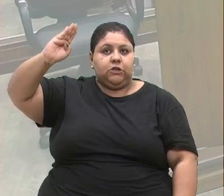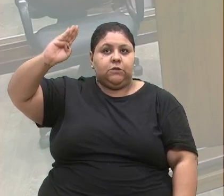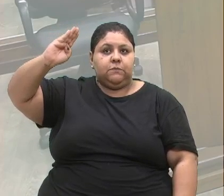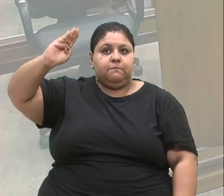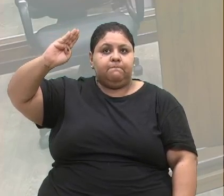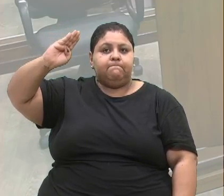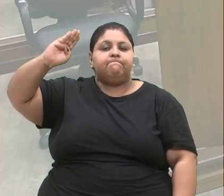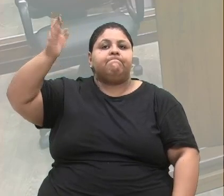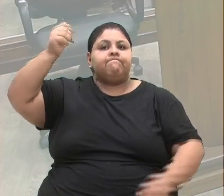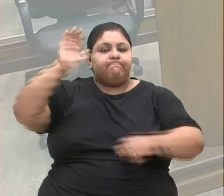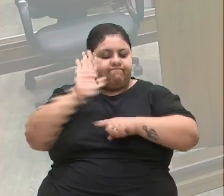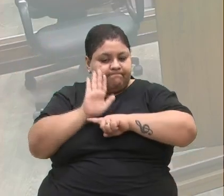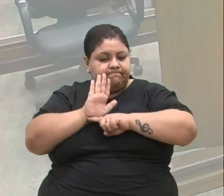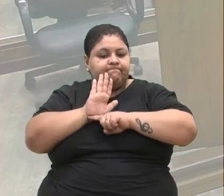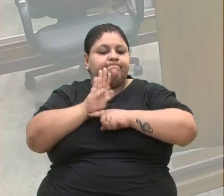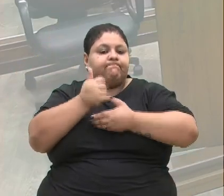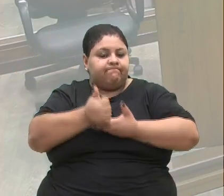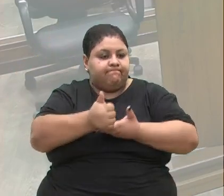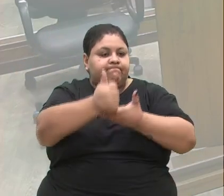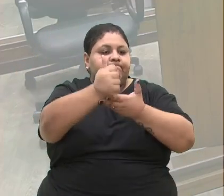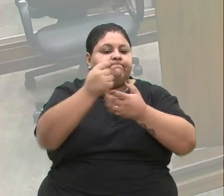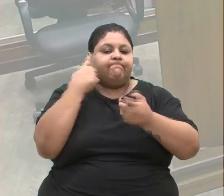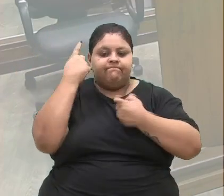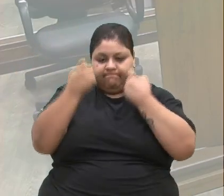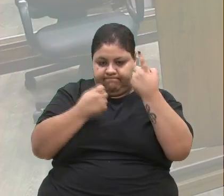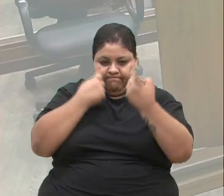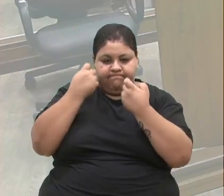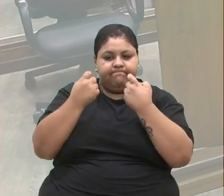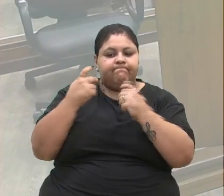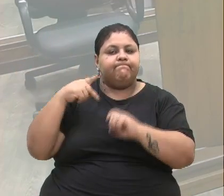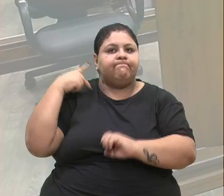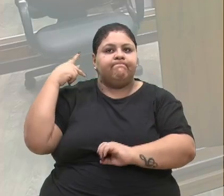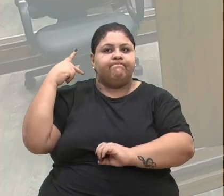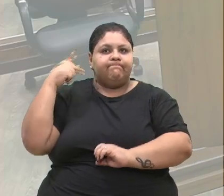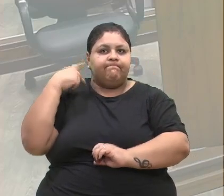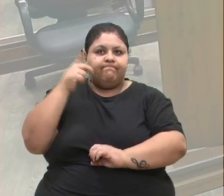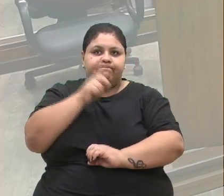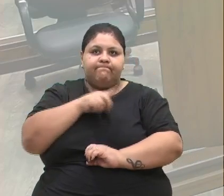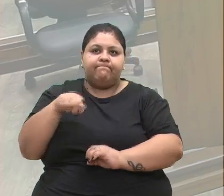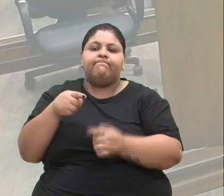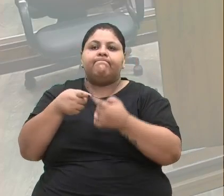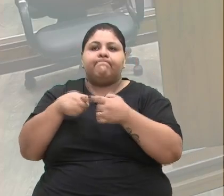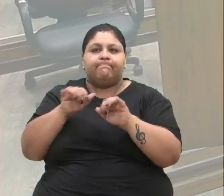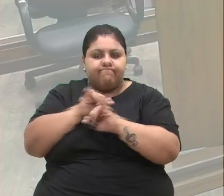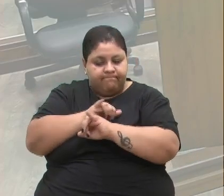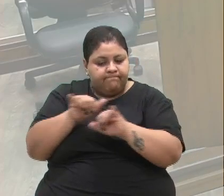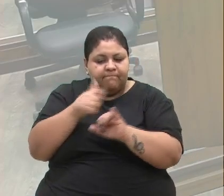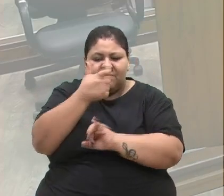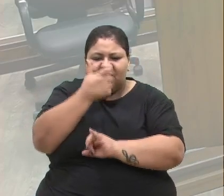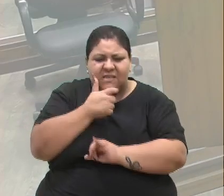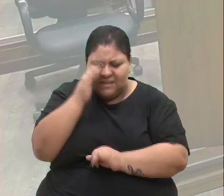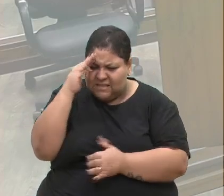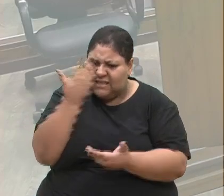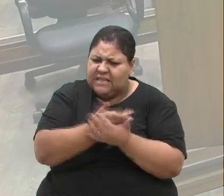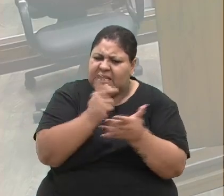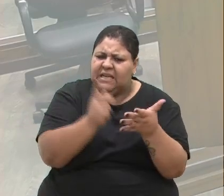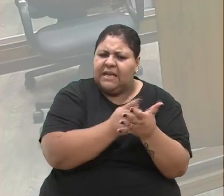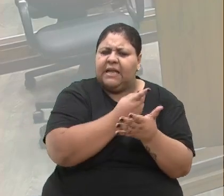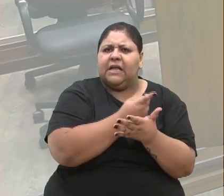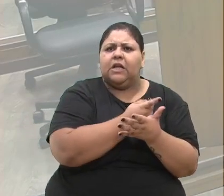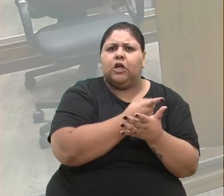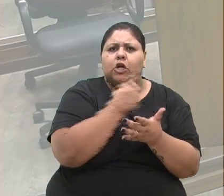Corroboro com a preocupação do vereador Zanquin, porém, a matéria, de fato, eu acredito que ela esteja equivocada. Nós